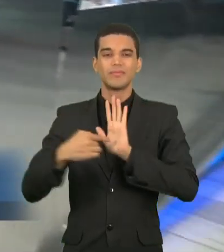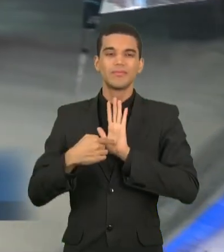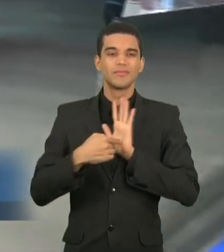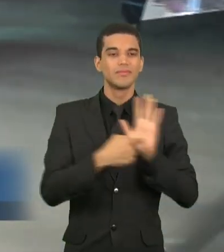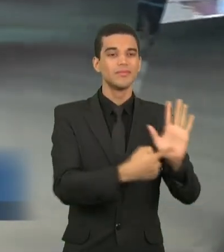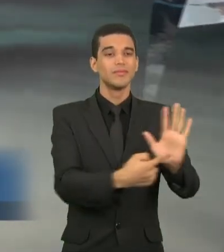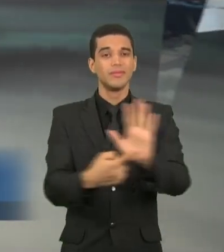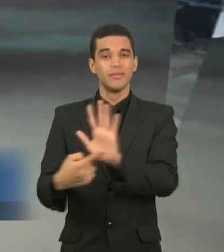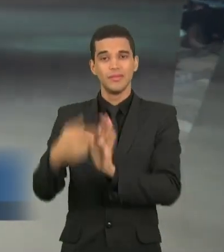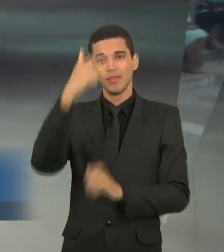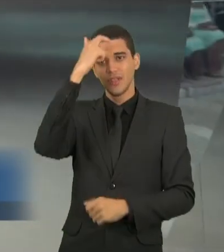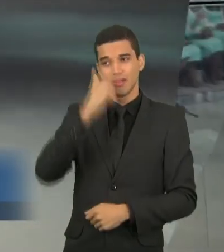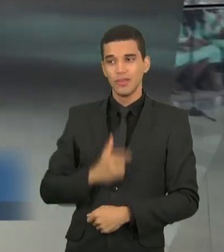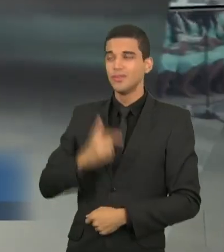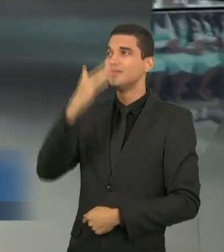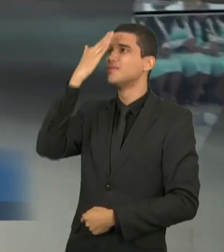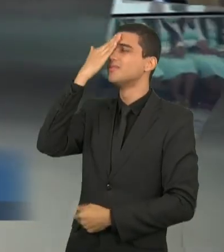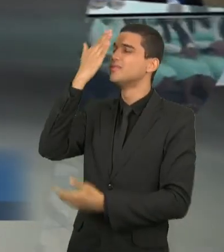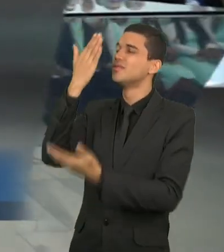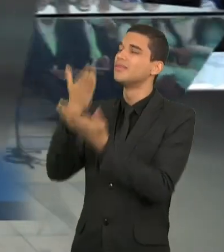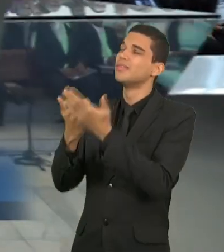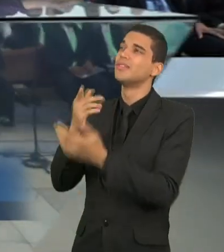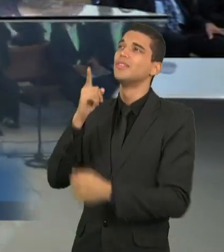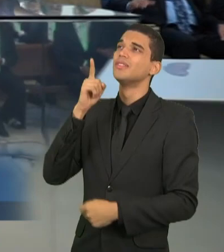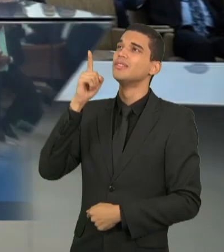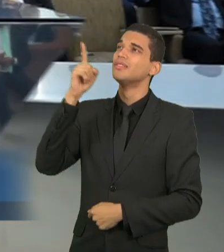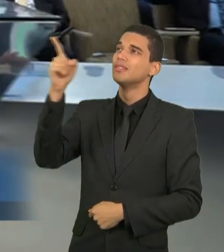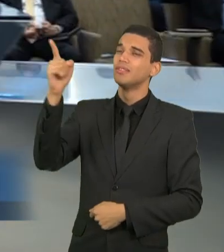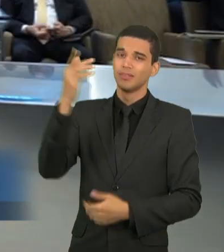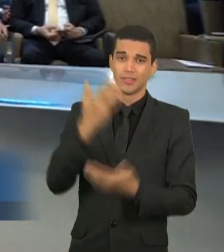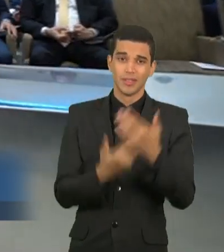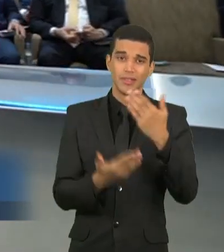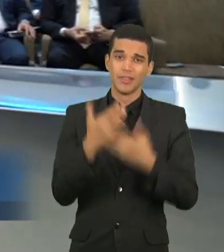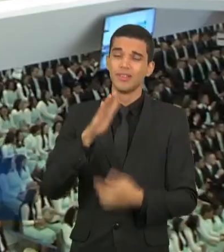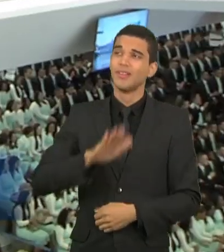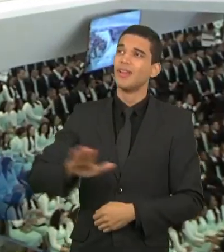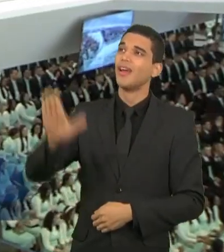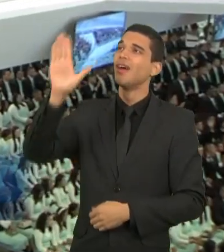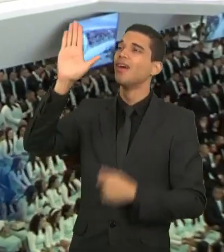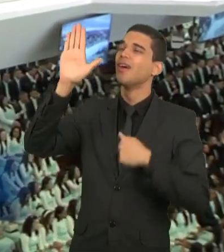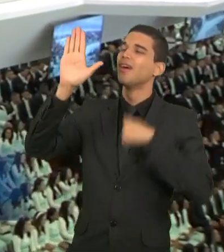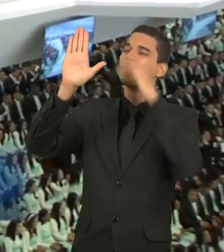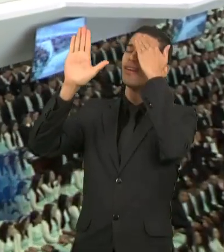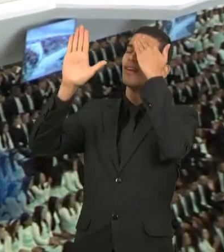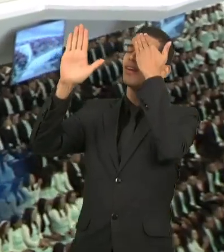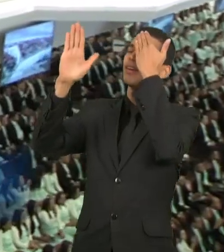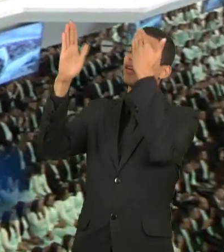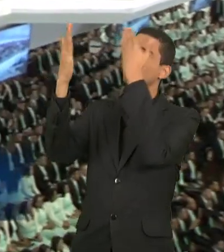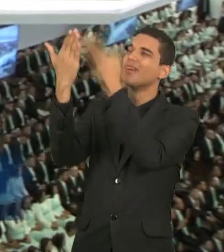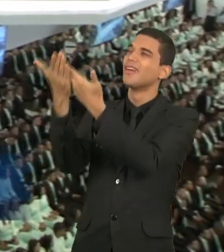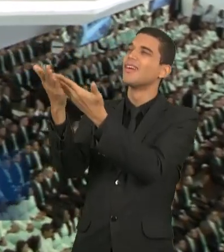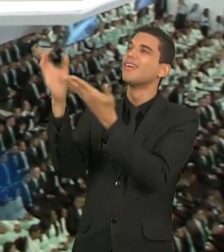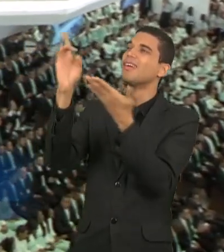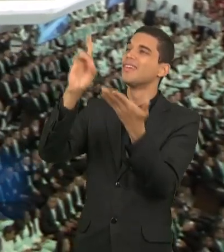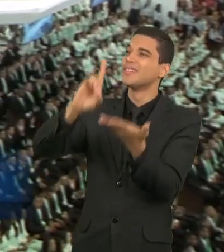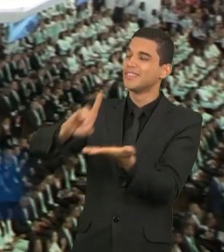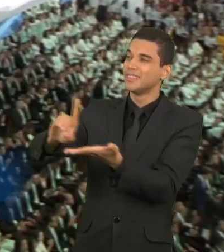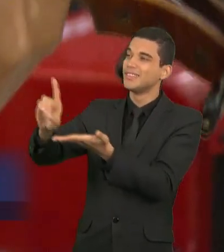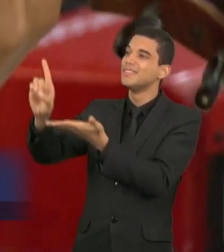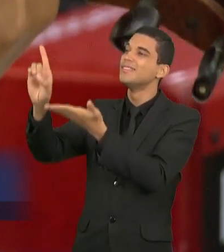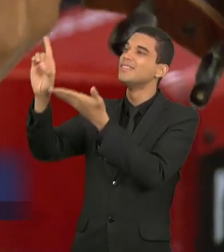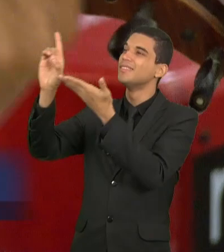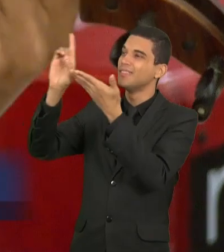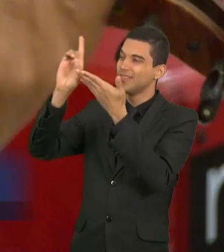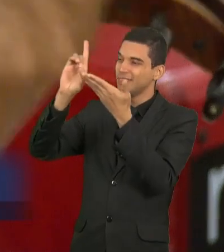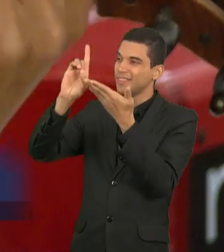e creio em ti. Levante a ti, eu creio em ti. Eu creio confio em